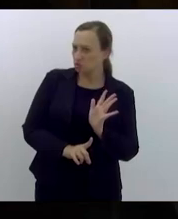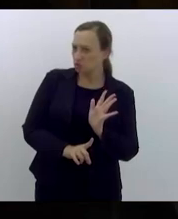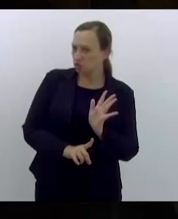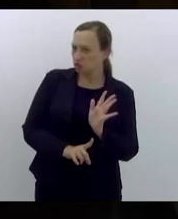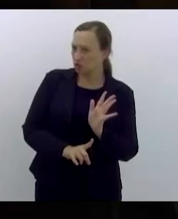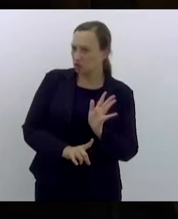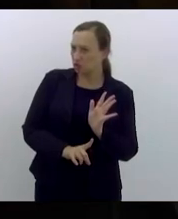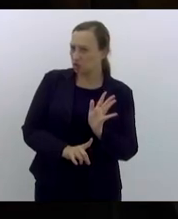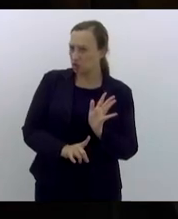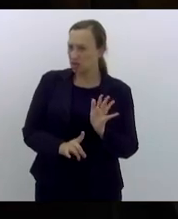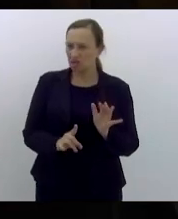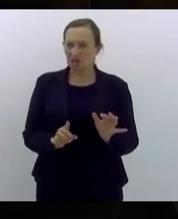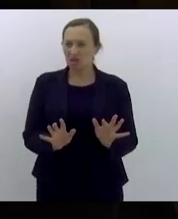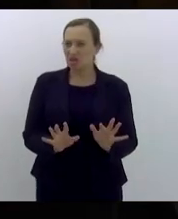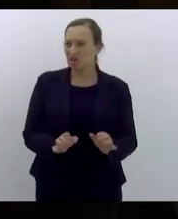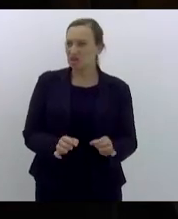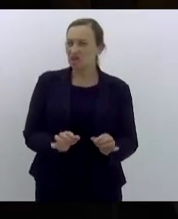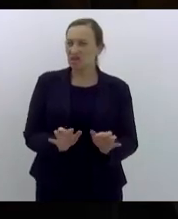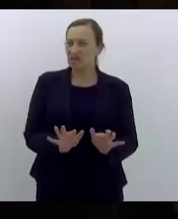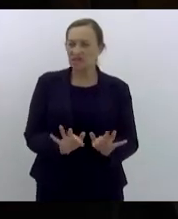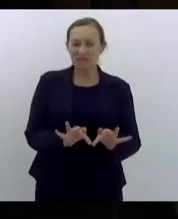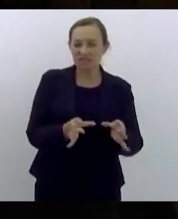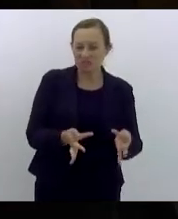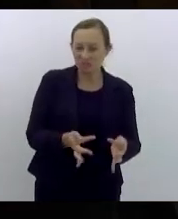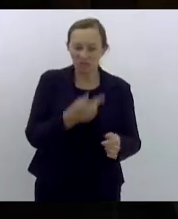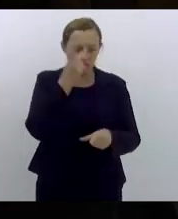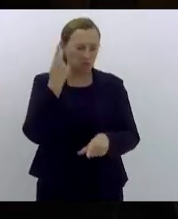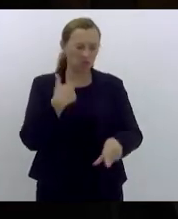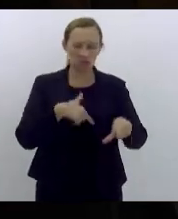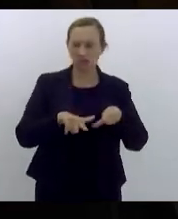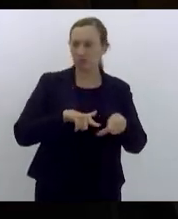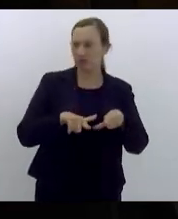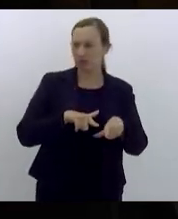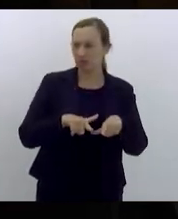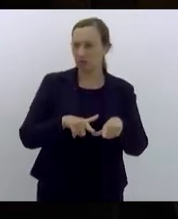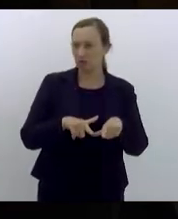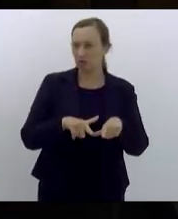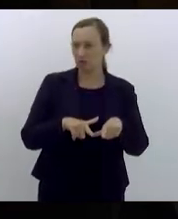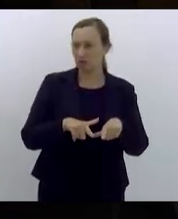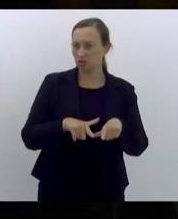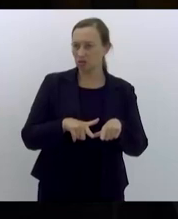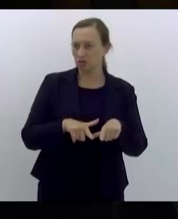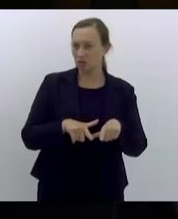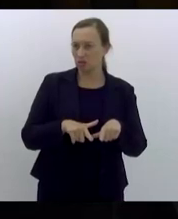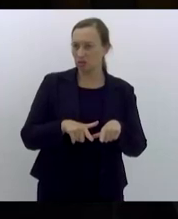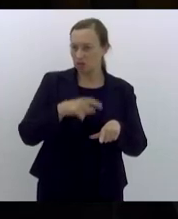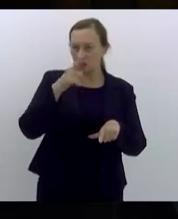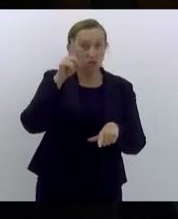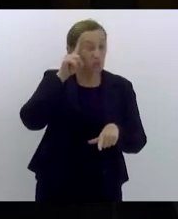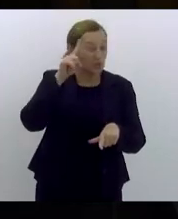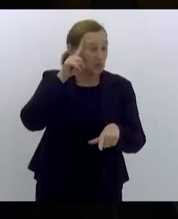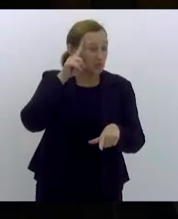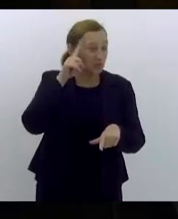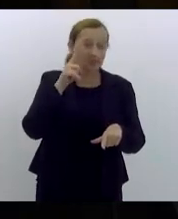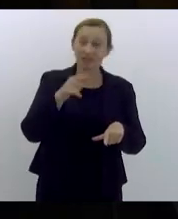condição de meros trabalhadores daquelas e daqueles que são exploradas e explorados e que valem apenas